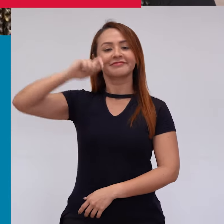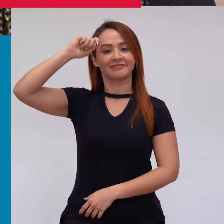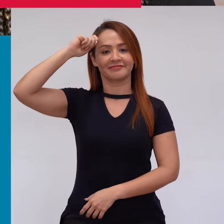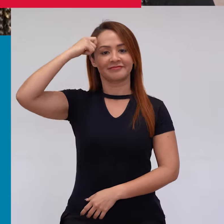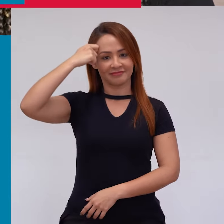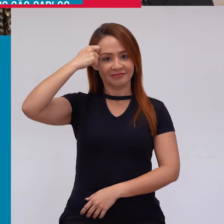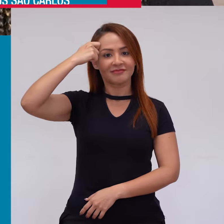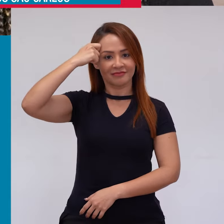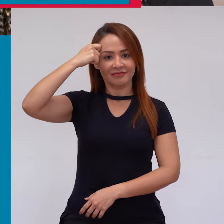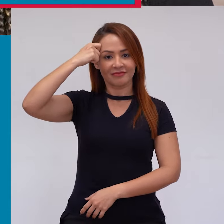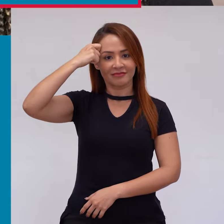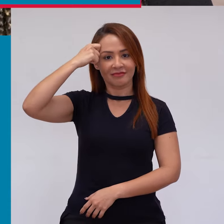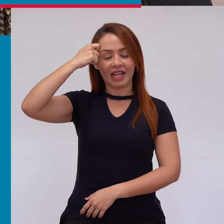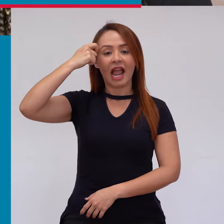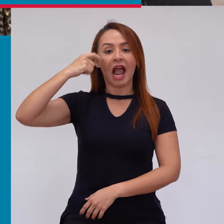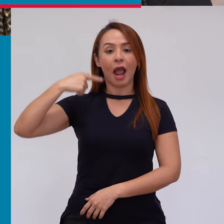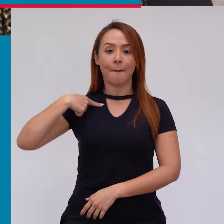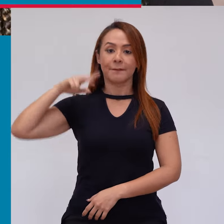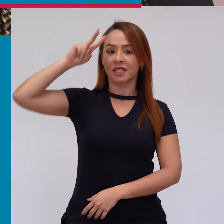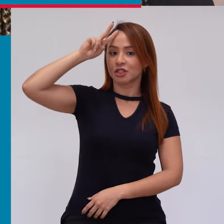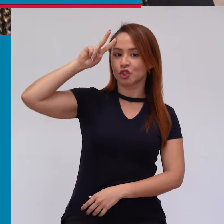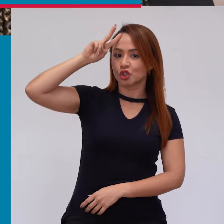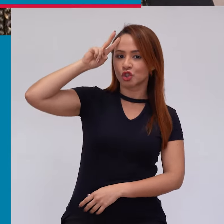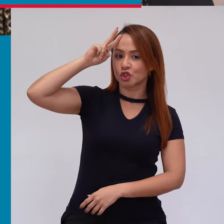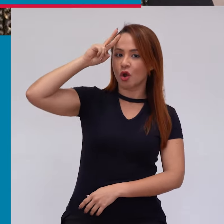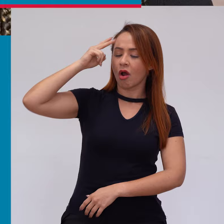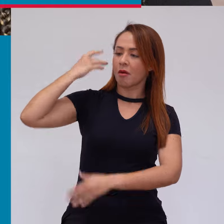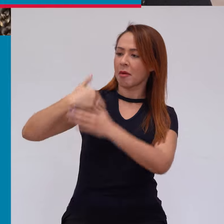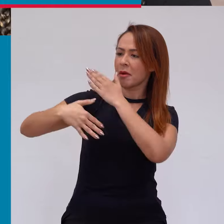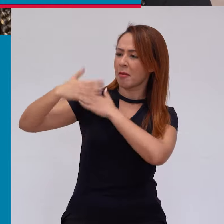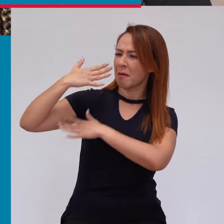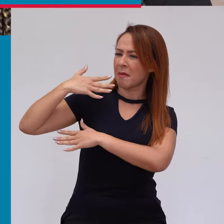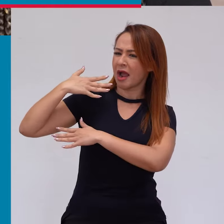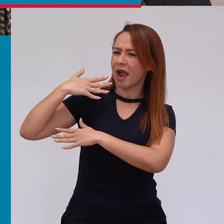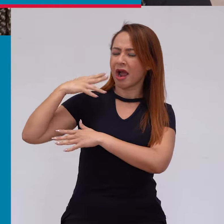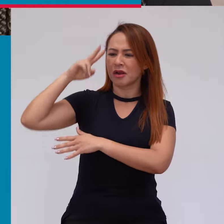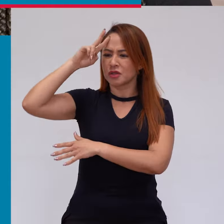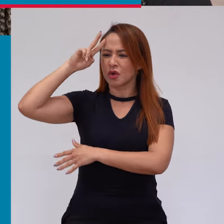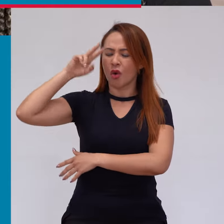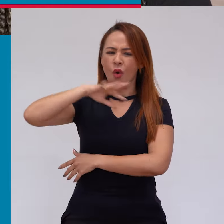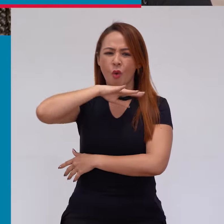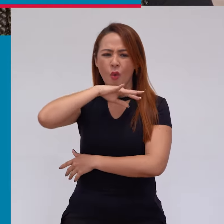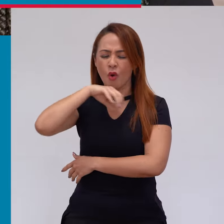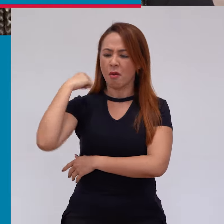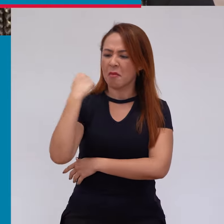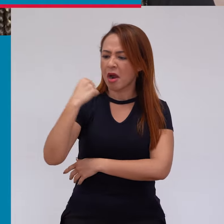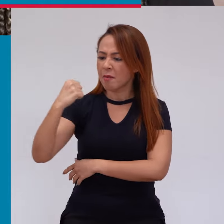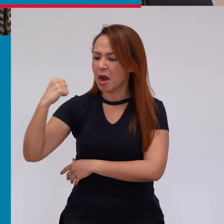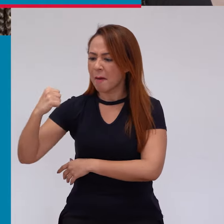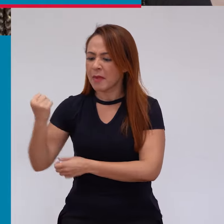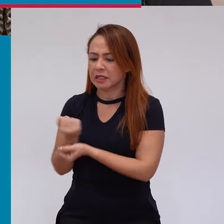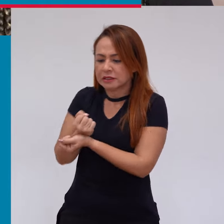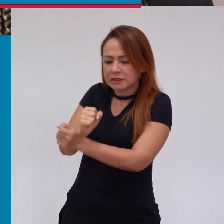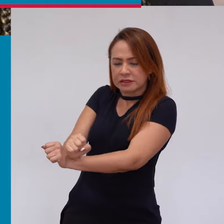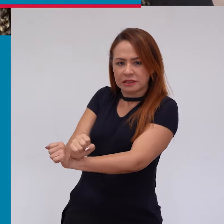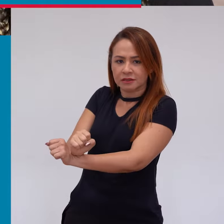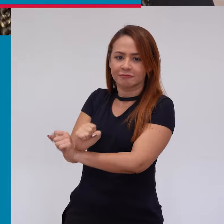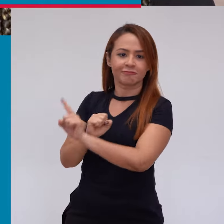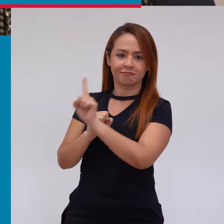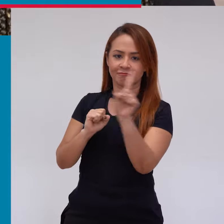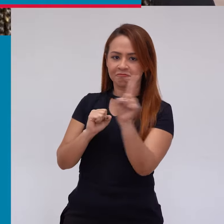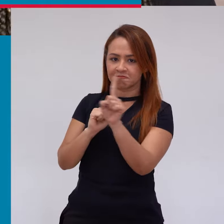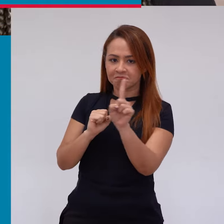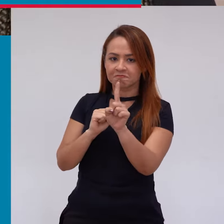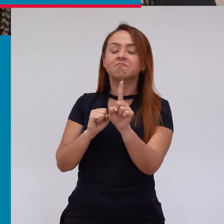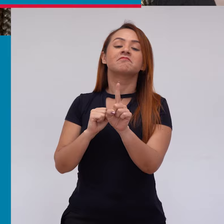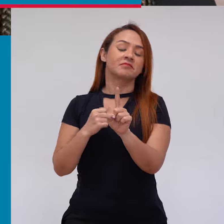que você não descende da história trágica da escravidão. Nós descendemos de